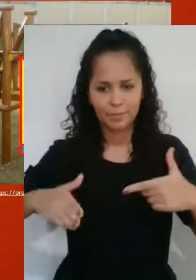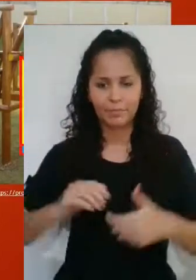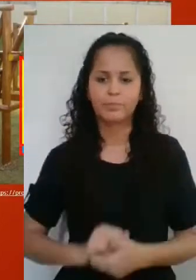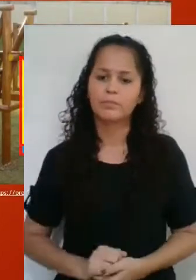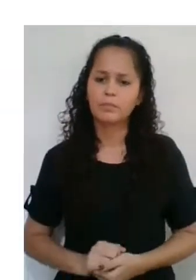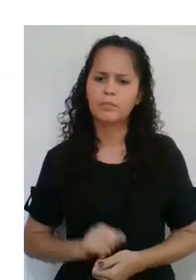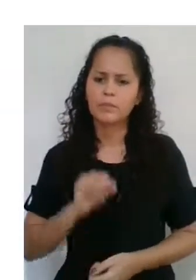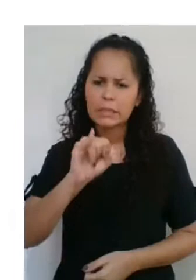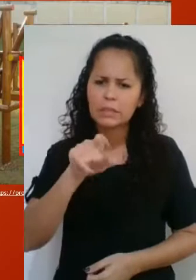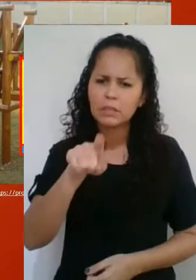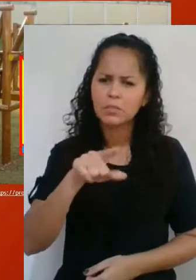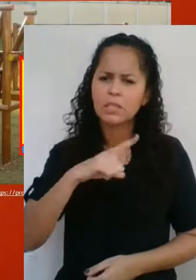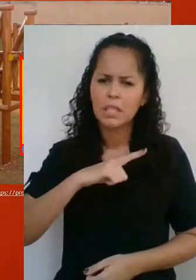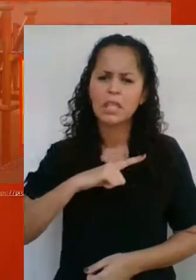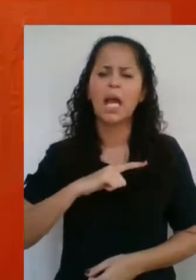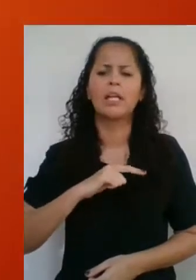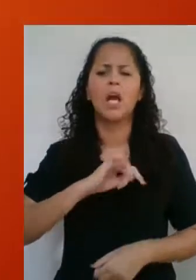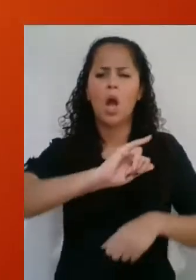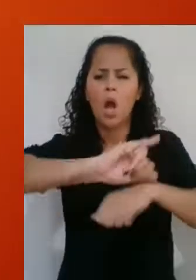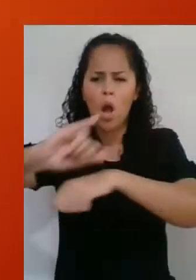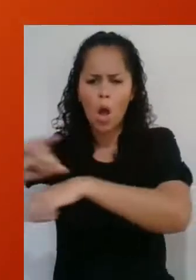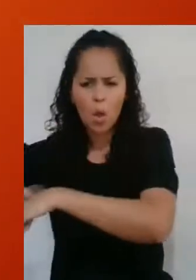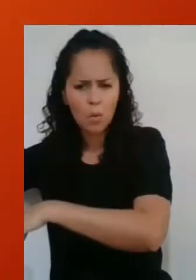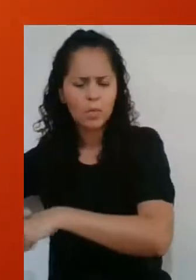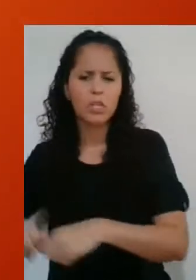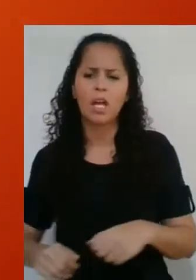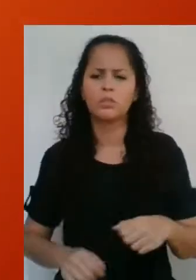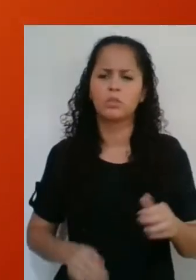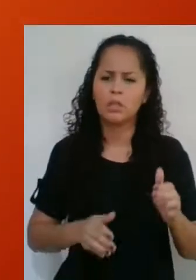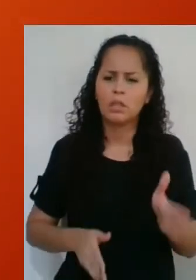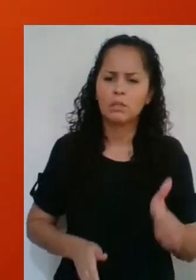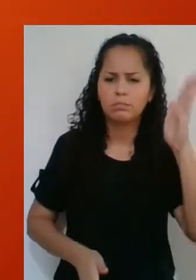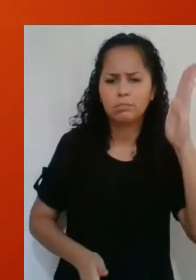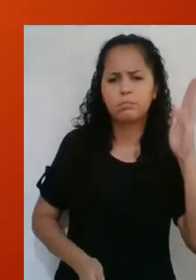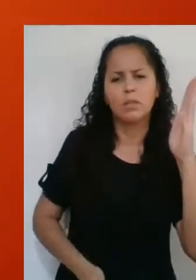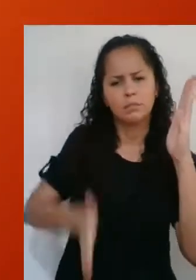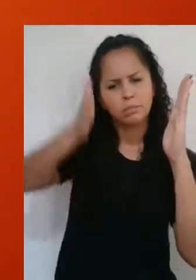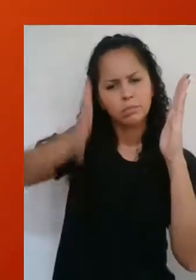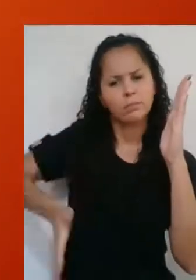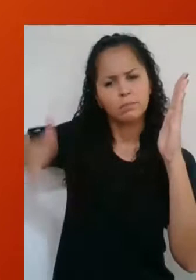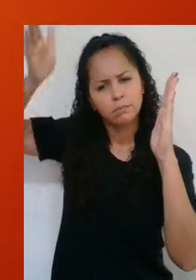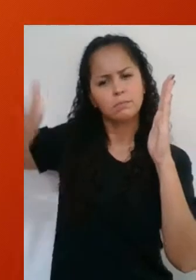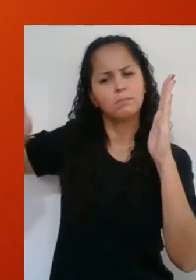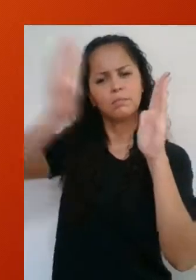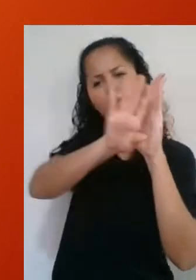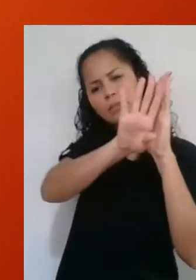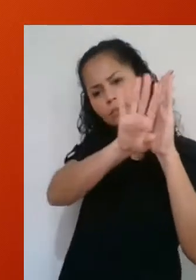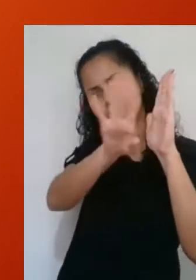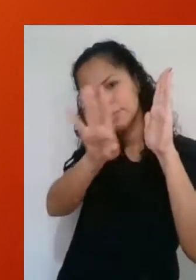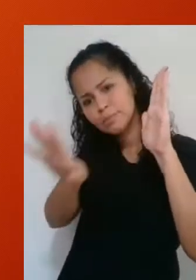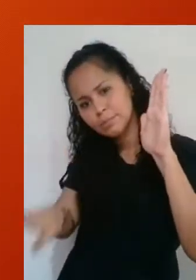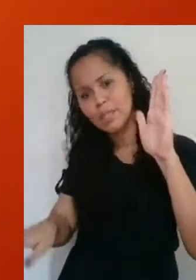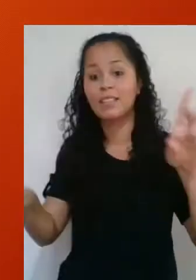um triângulo retângulo. Se você tem corpos verticais projetando a sua sombra sobre um piso